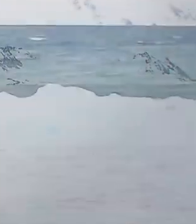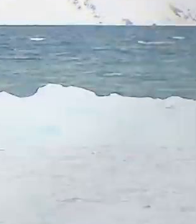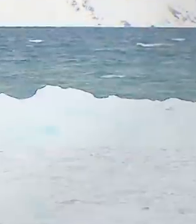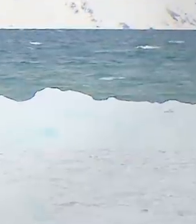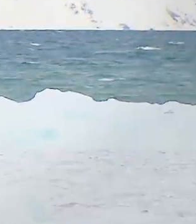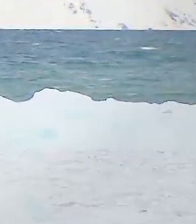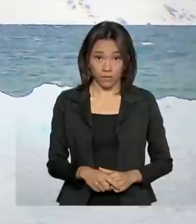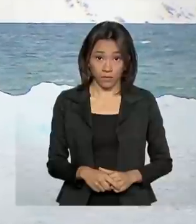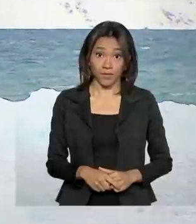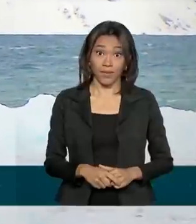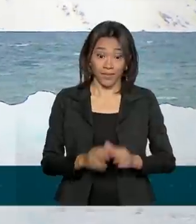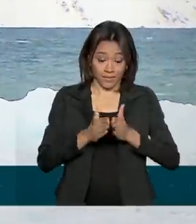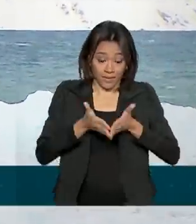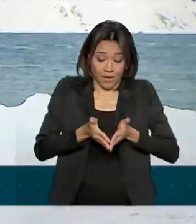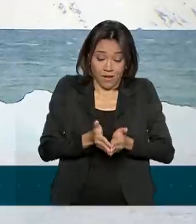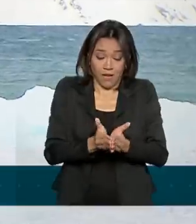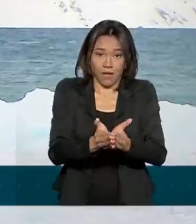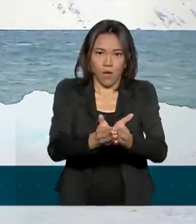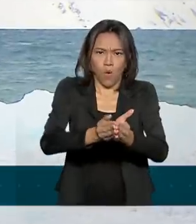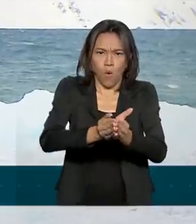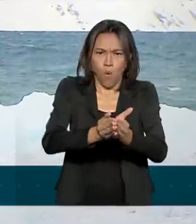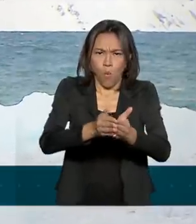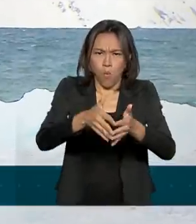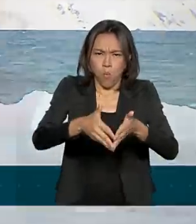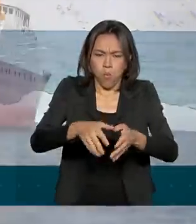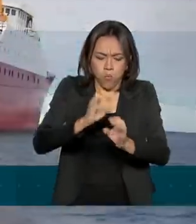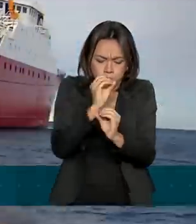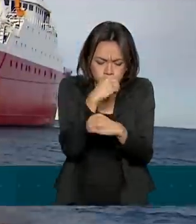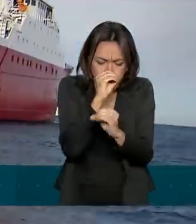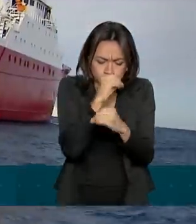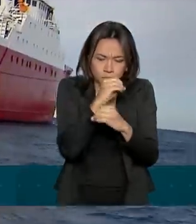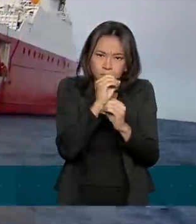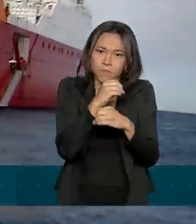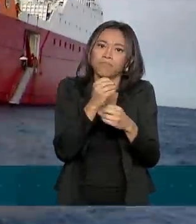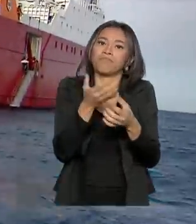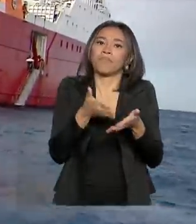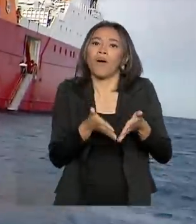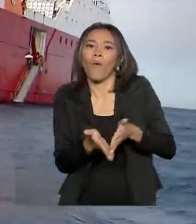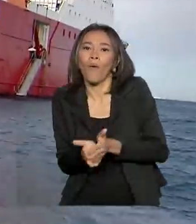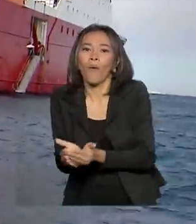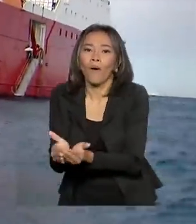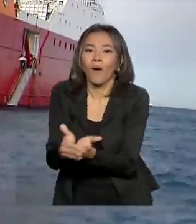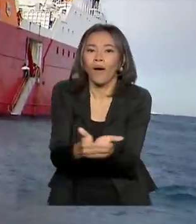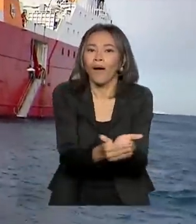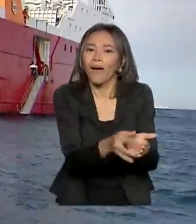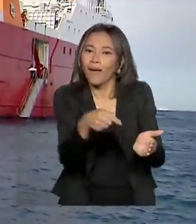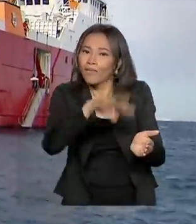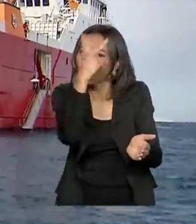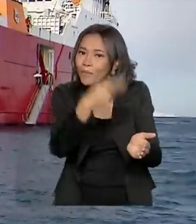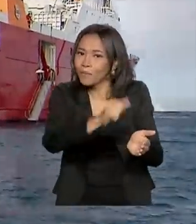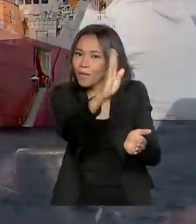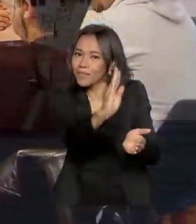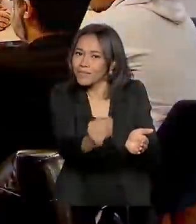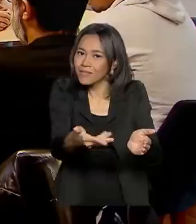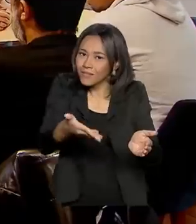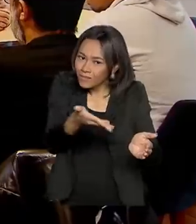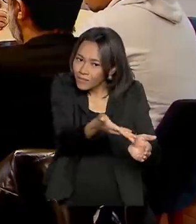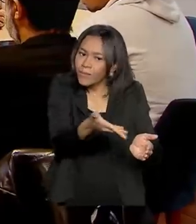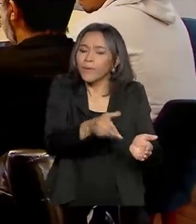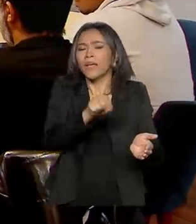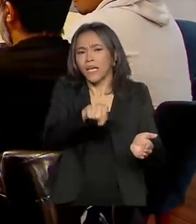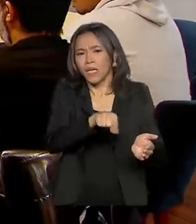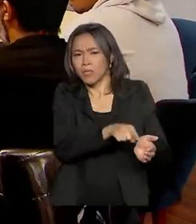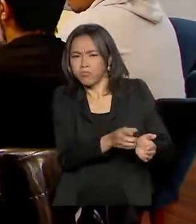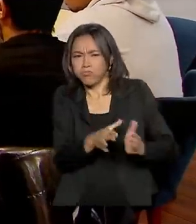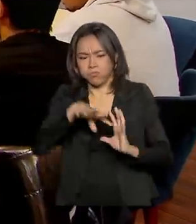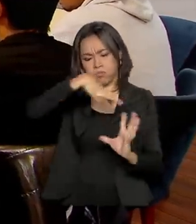Um laboratório flutuante. Esta é a melhor maneira de definir um navio polar brasileiro Almirante Maximiano. Ele circula